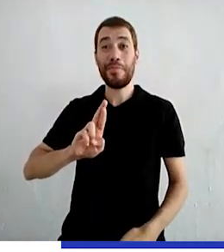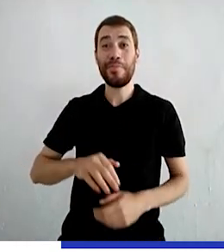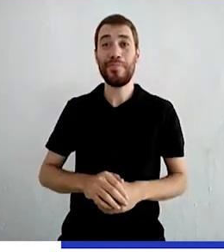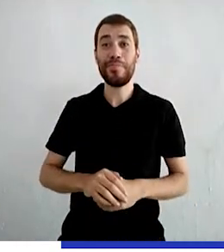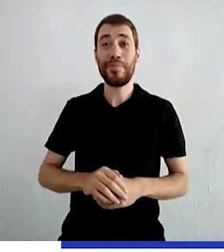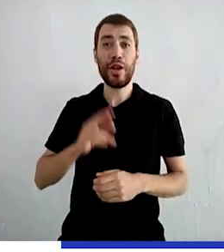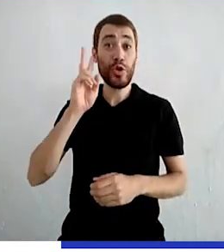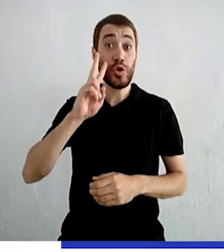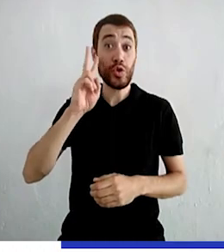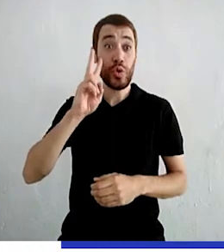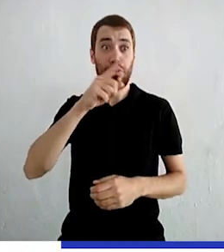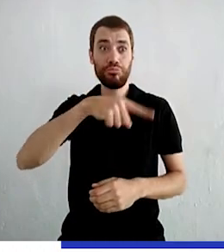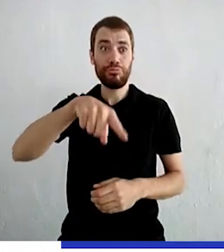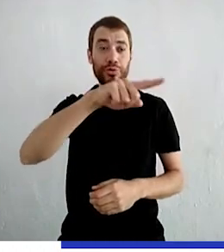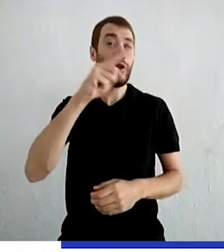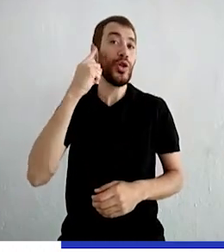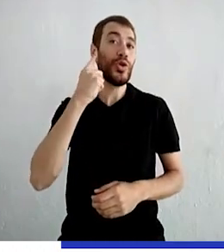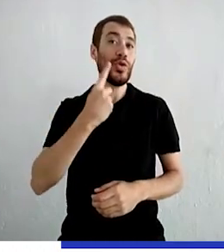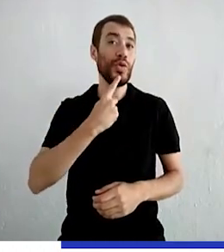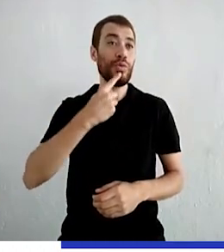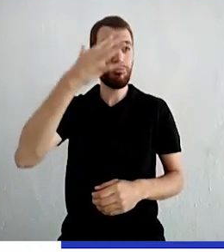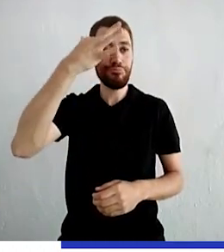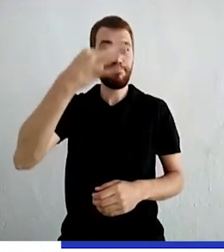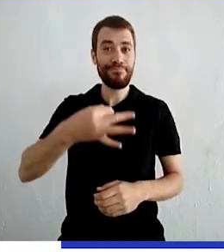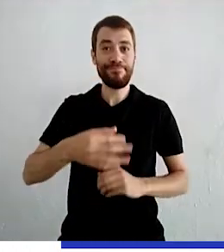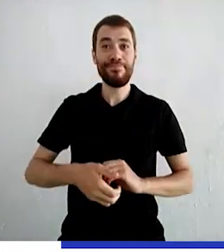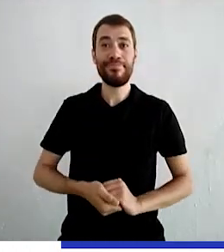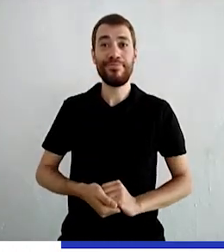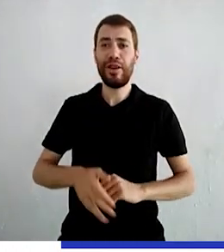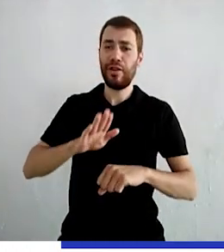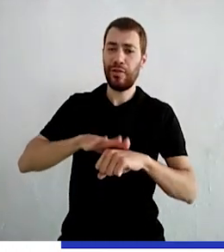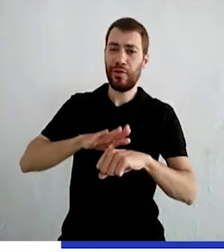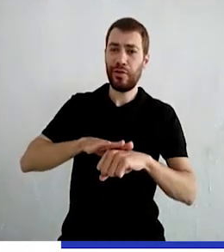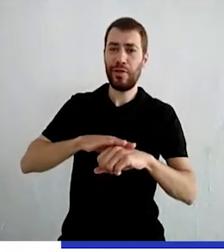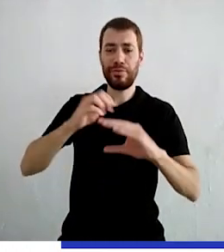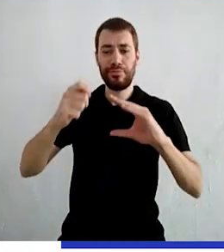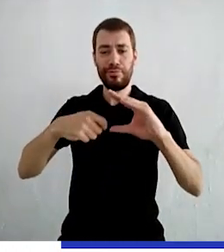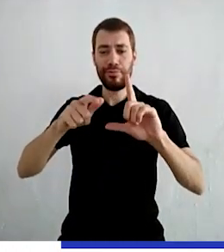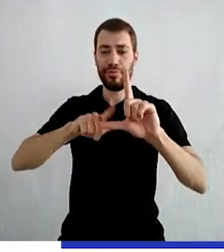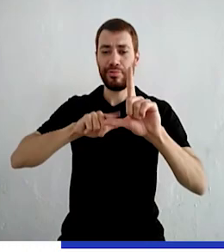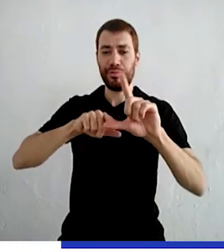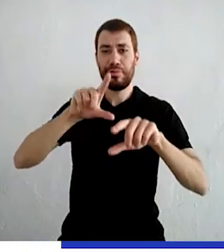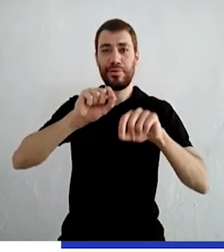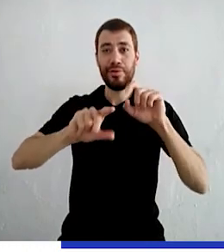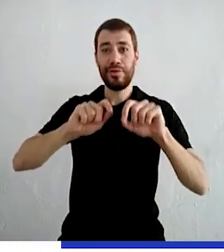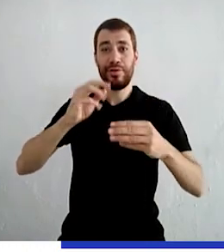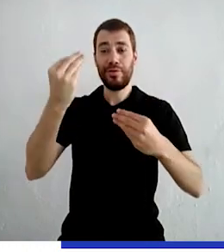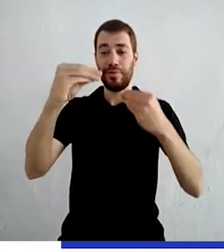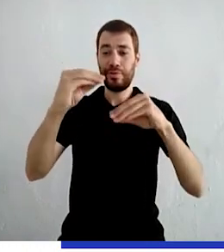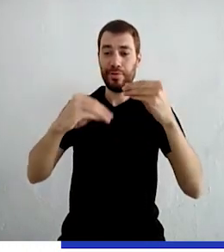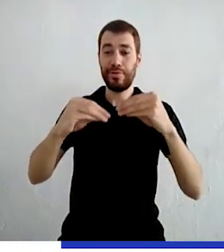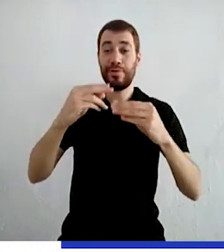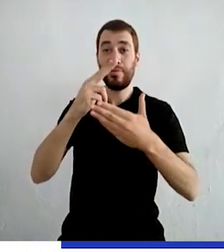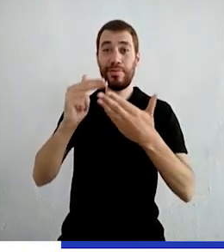intérprete em libras, Glauber Lettieri, deixando a história compreensível também para as crianças surdas. E quem fez esse